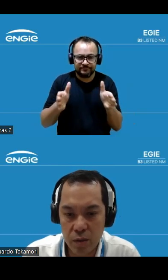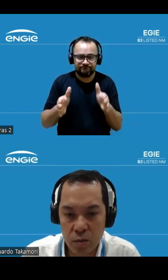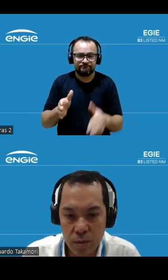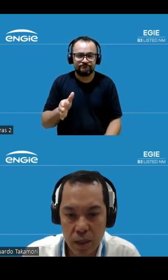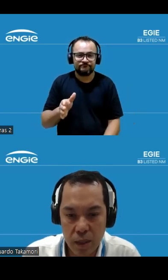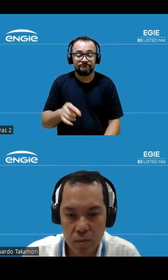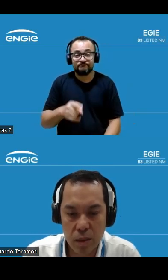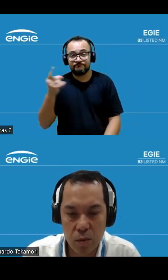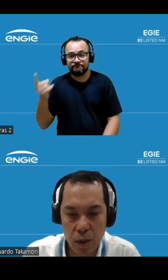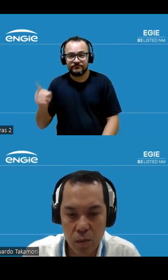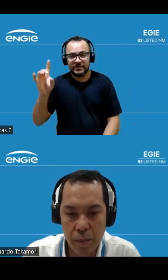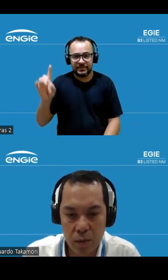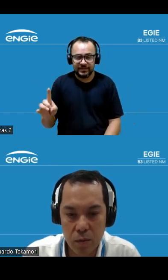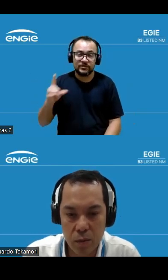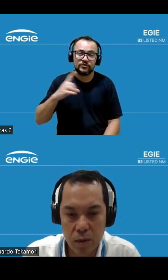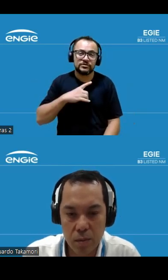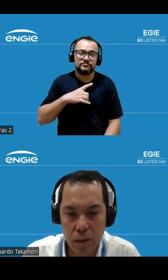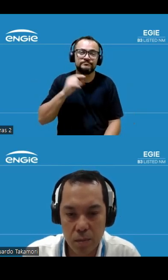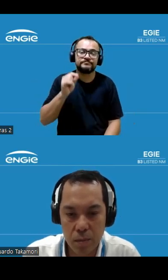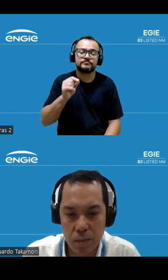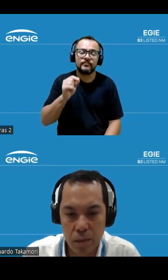direito é um aumento